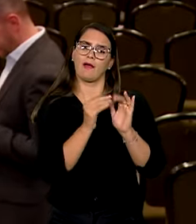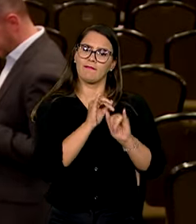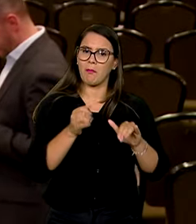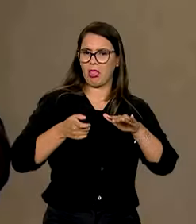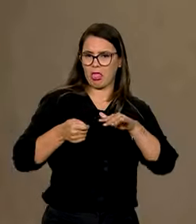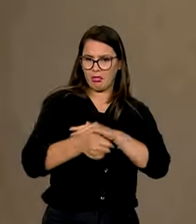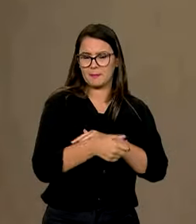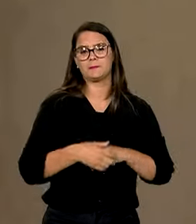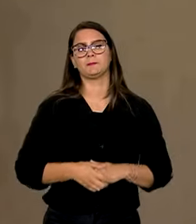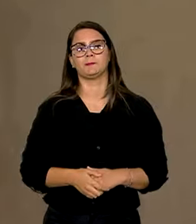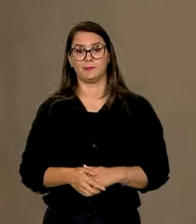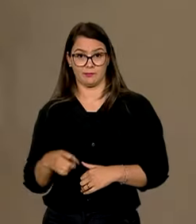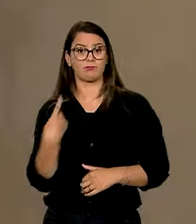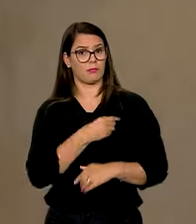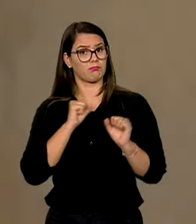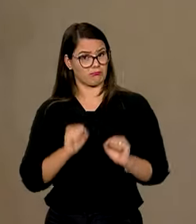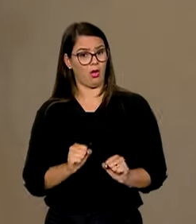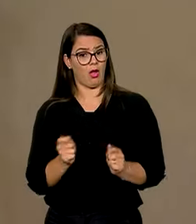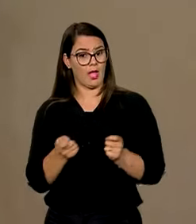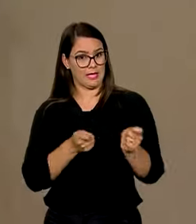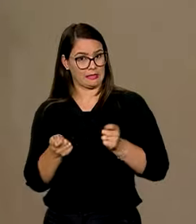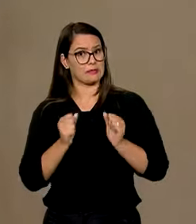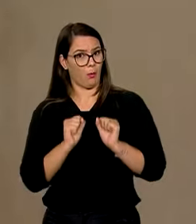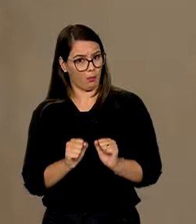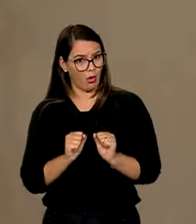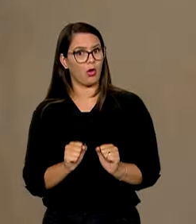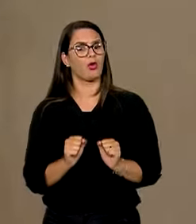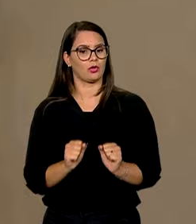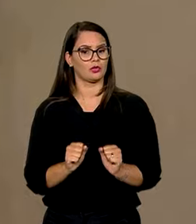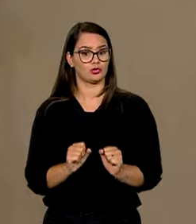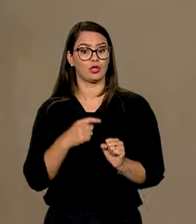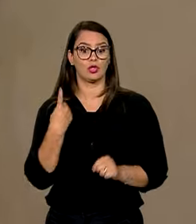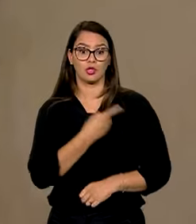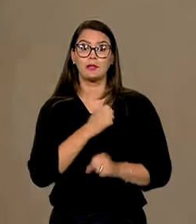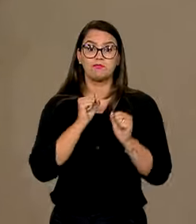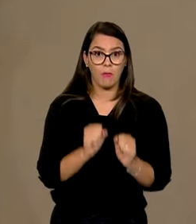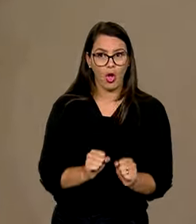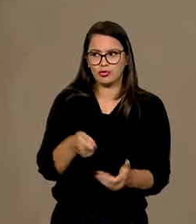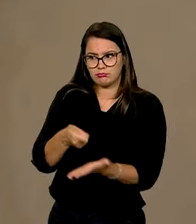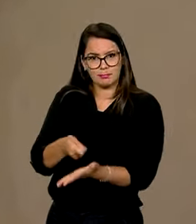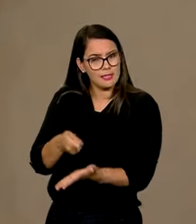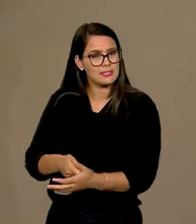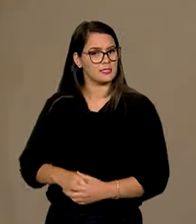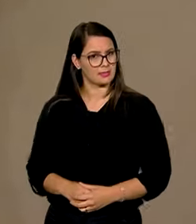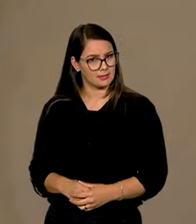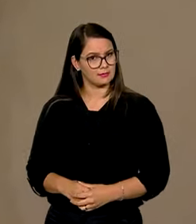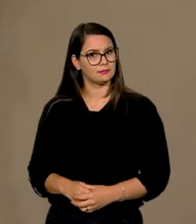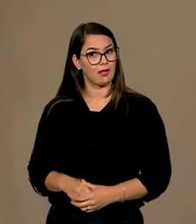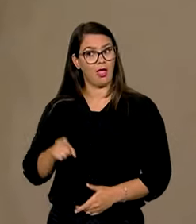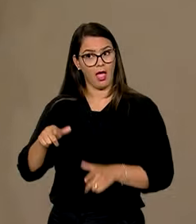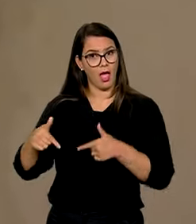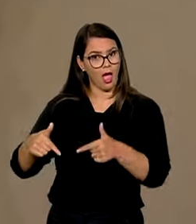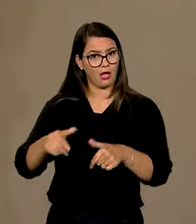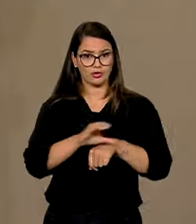fake news. Nós podemos impor restrições e não só podemos como devemos. Isso é agir